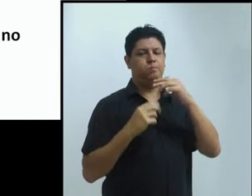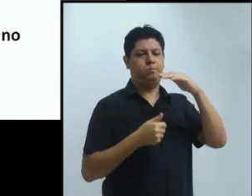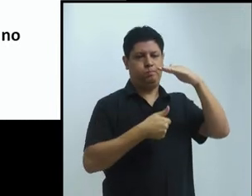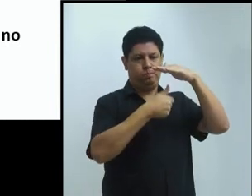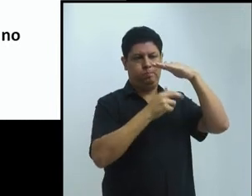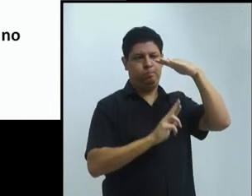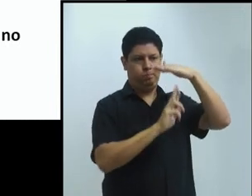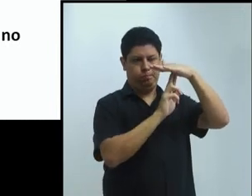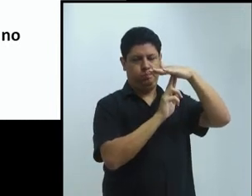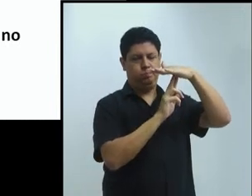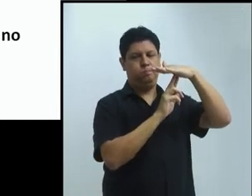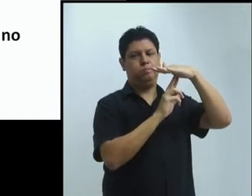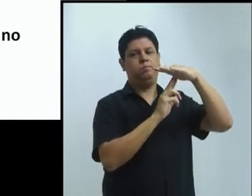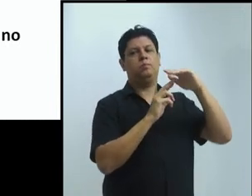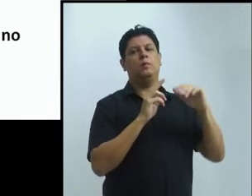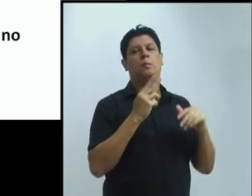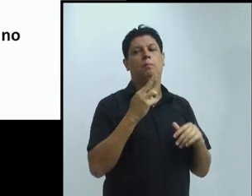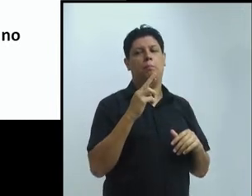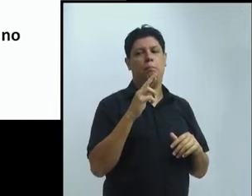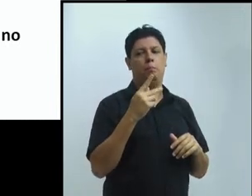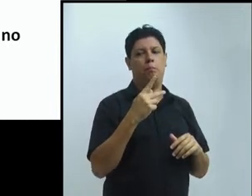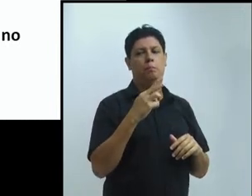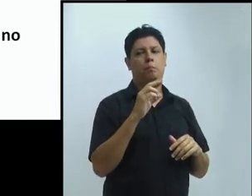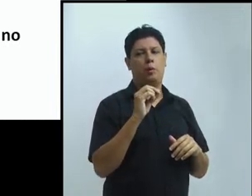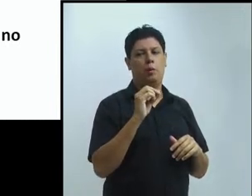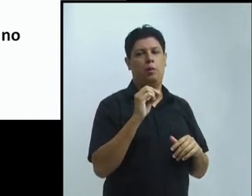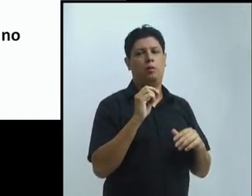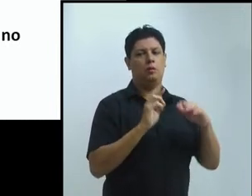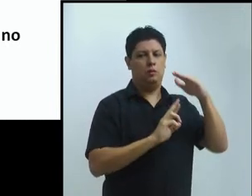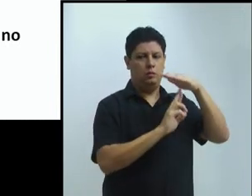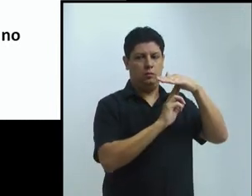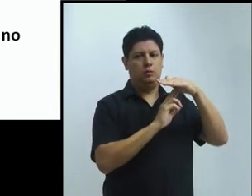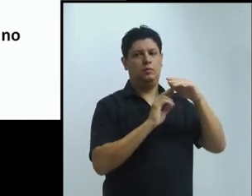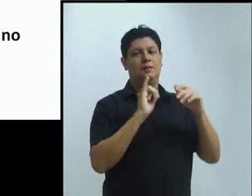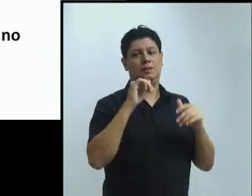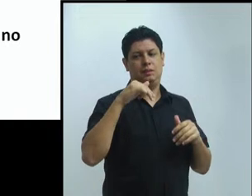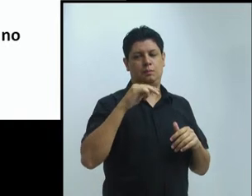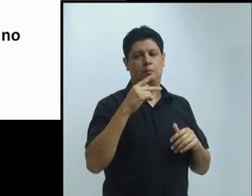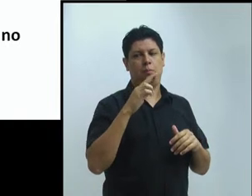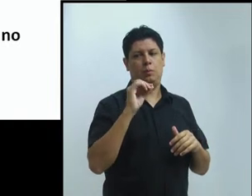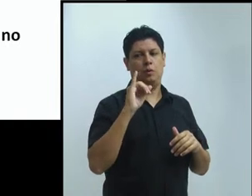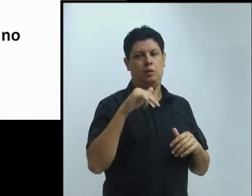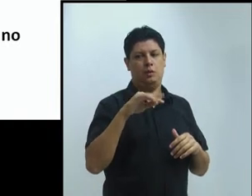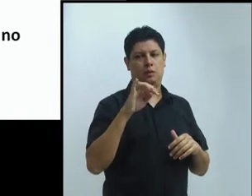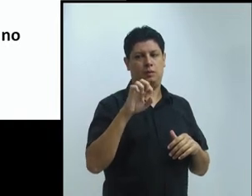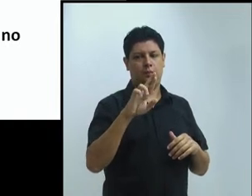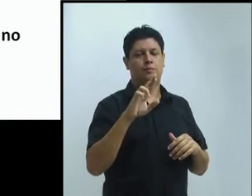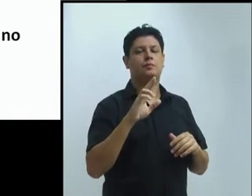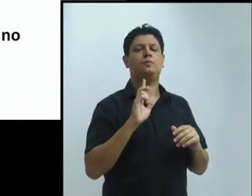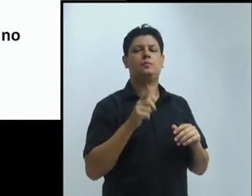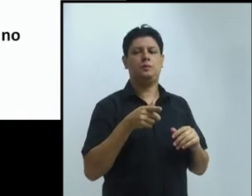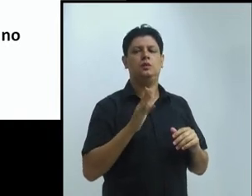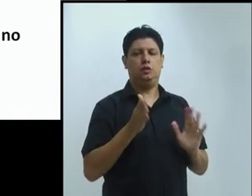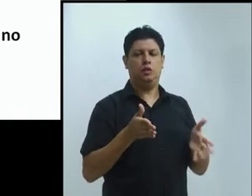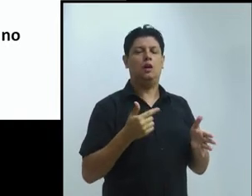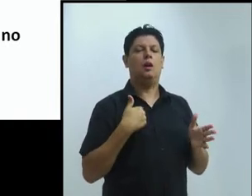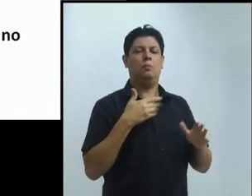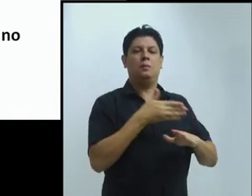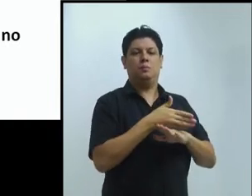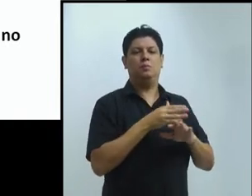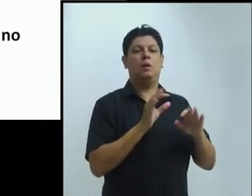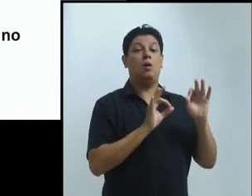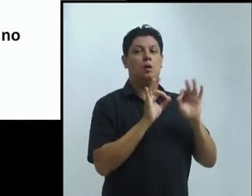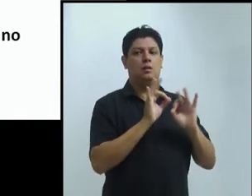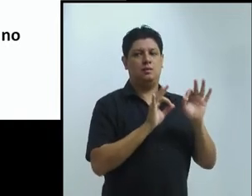em que eu fiz parte dessa comissão. E ele foi finalmente publicado em 2021. A professora